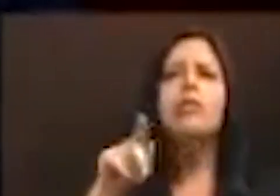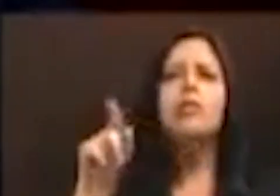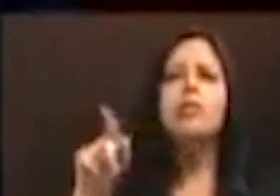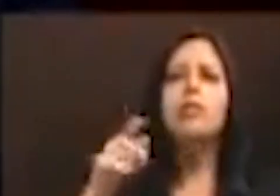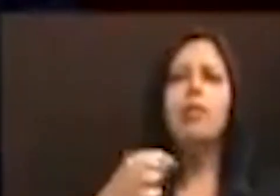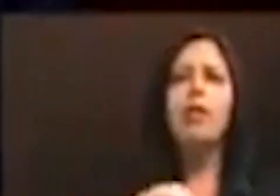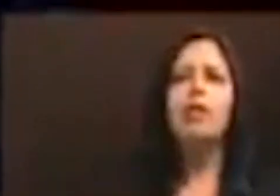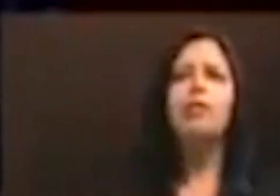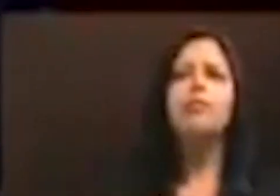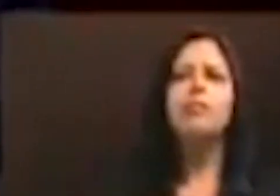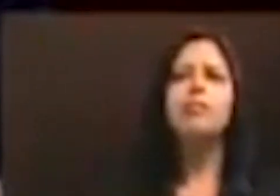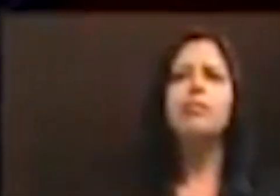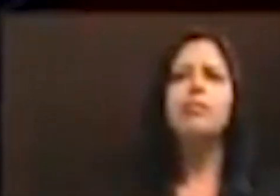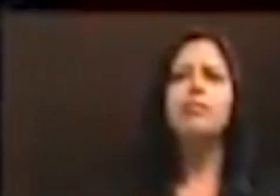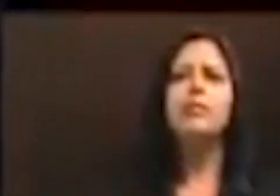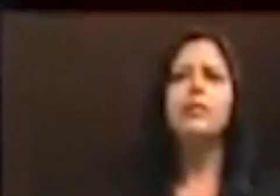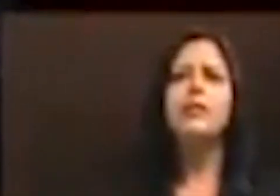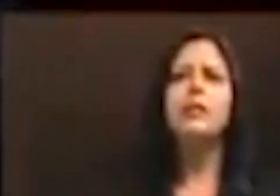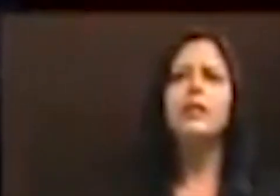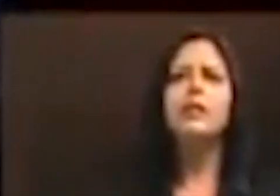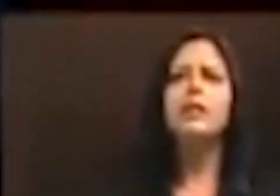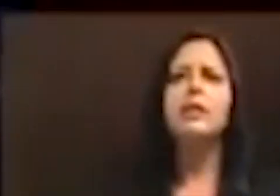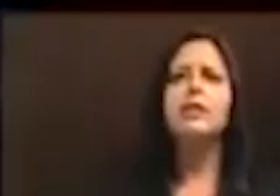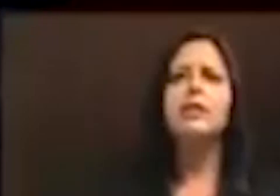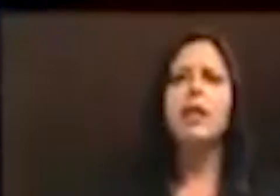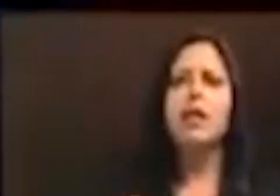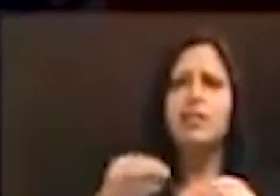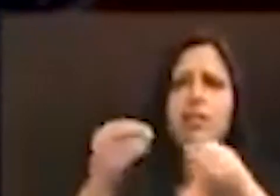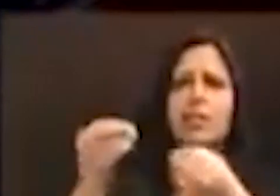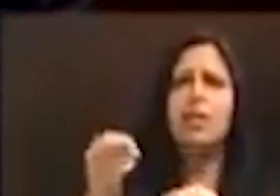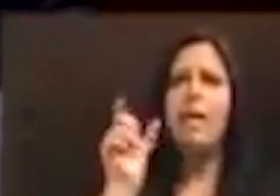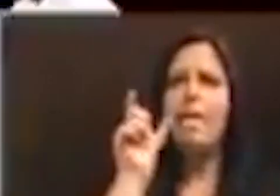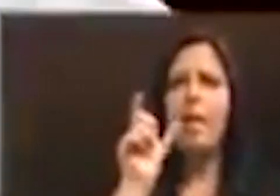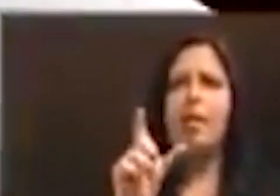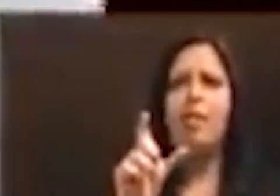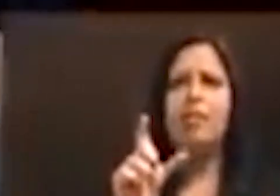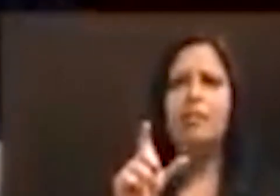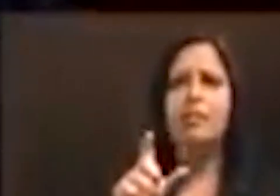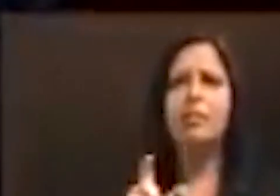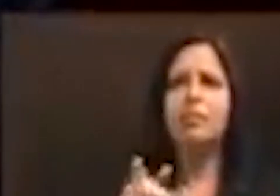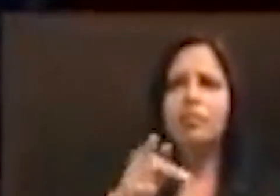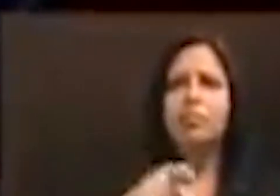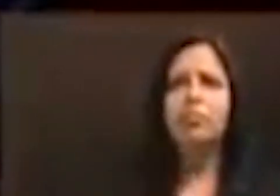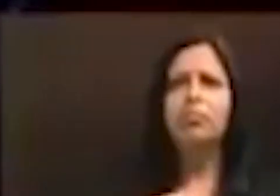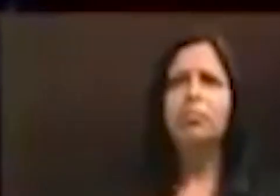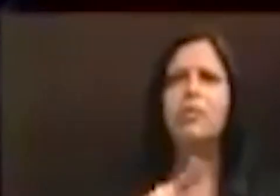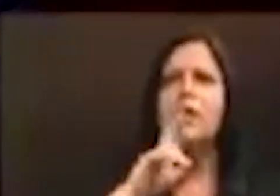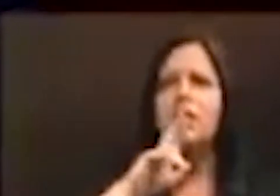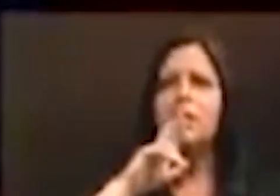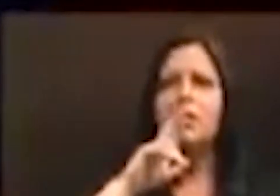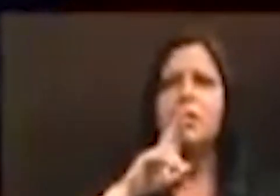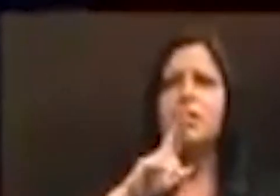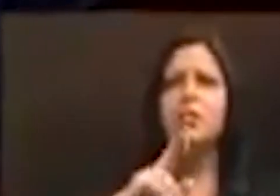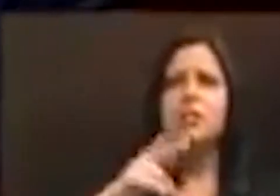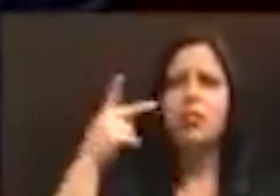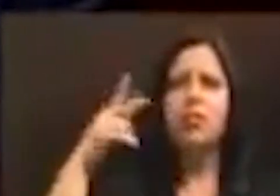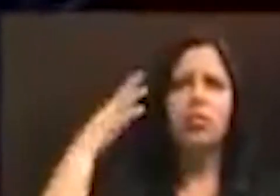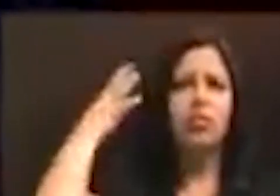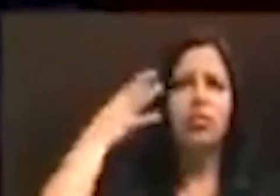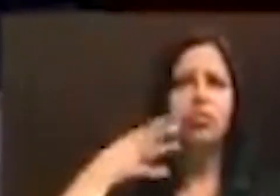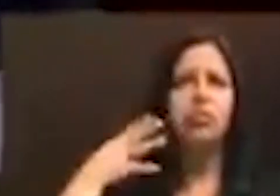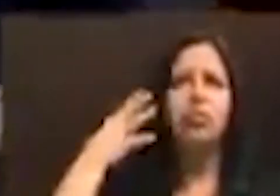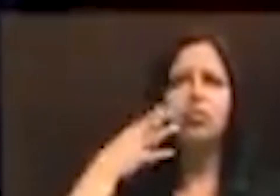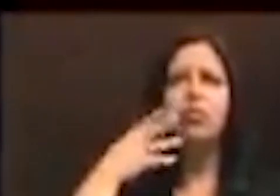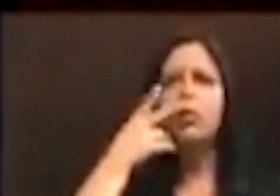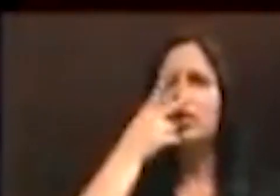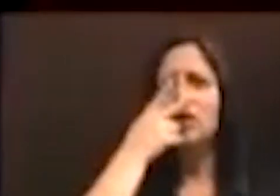aval positivo ou contrário. Receba essas palavras de maneira contundente, em resposta ao seu discurso, que foi